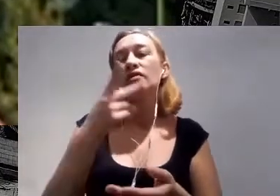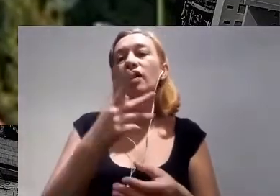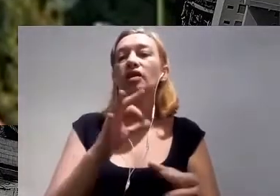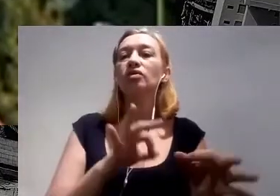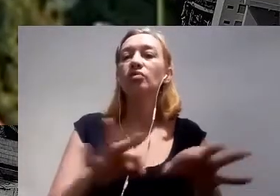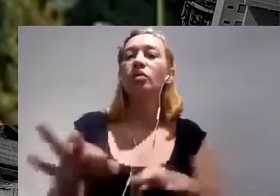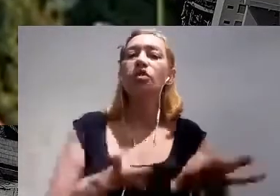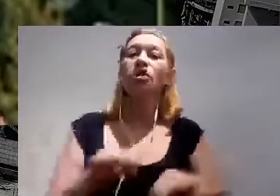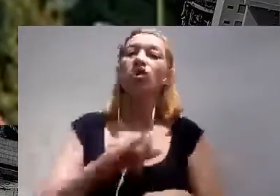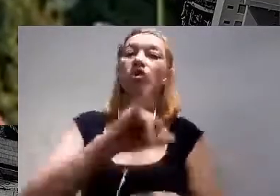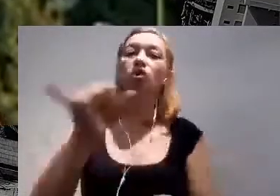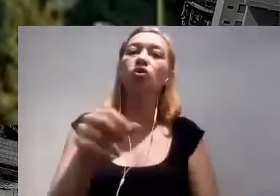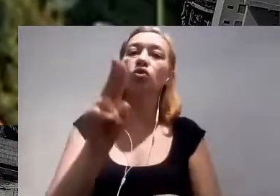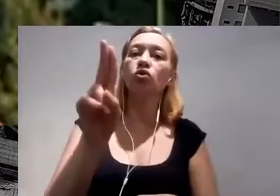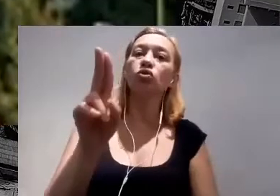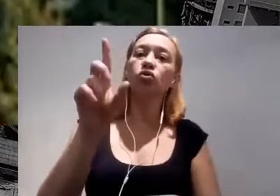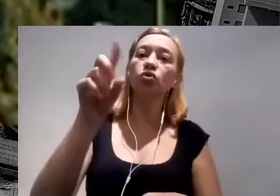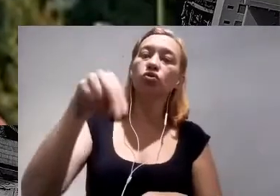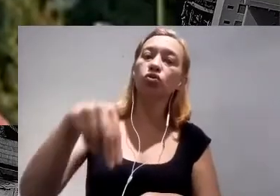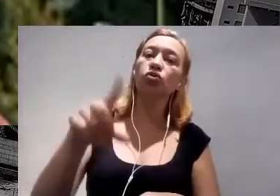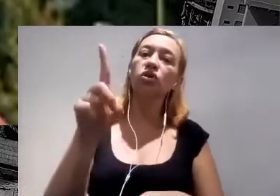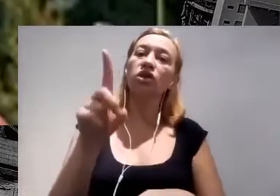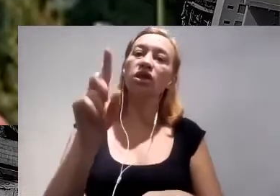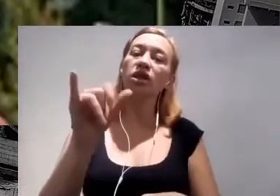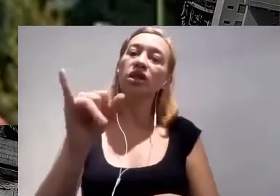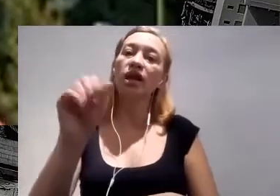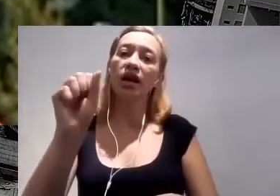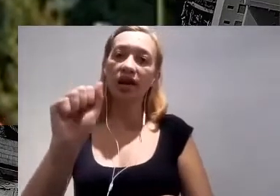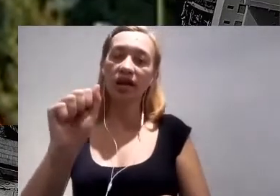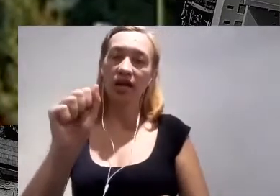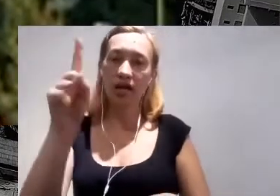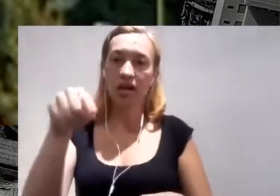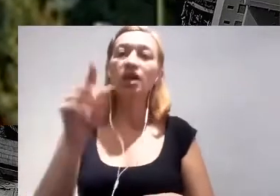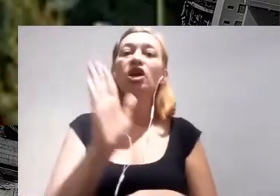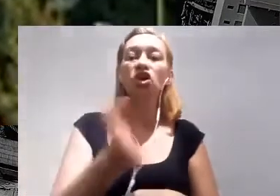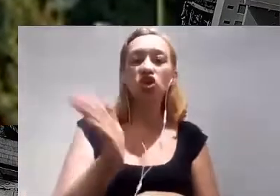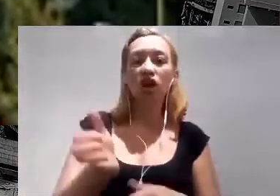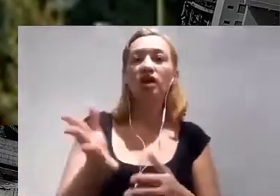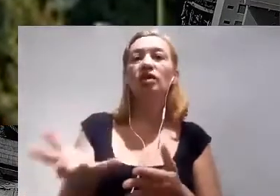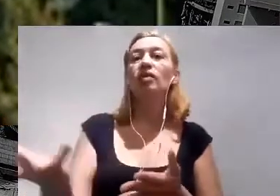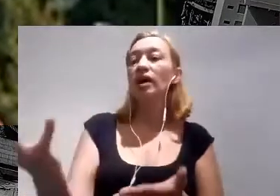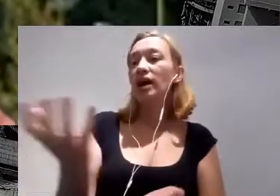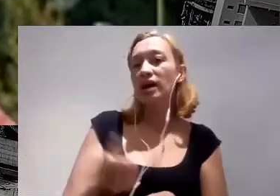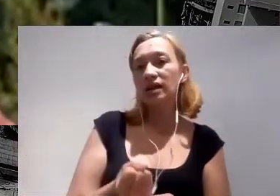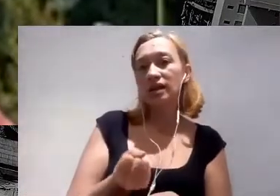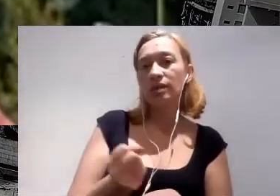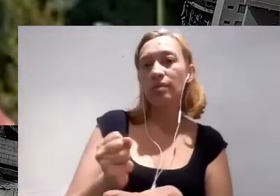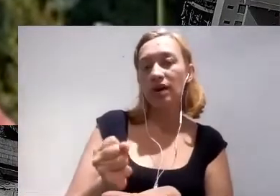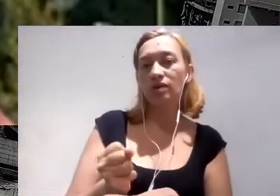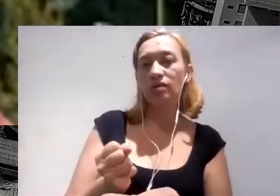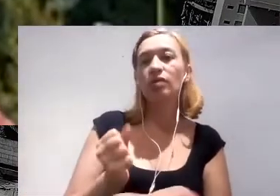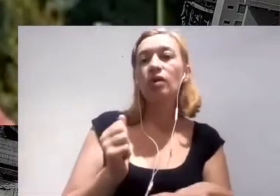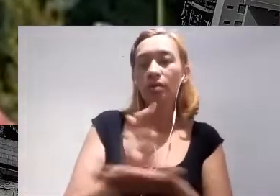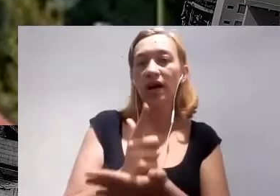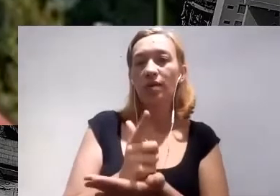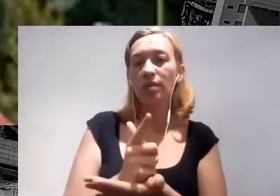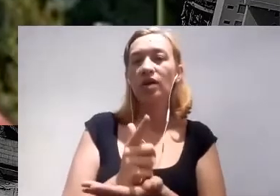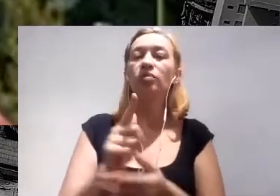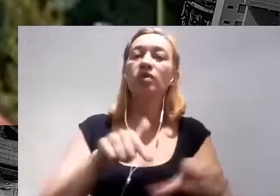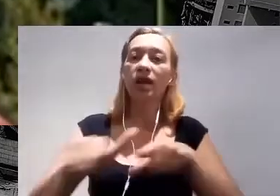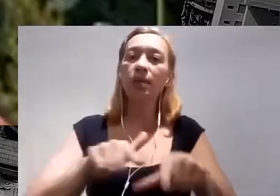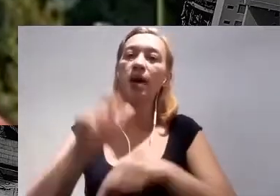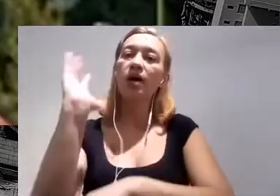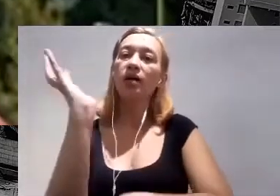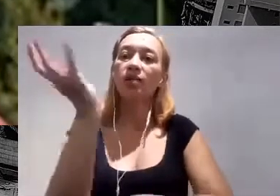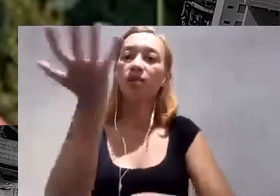nesses dois casos, eles já estão recebendo os pagamentos por serviços ambientais. O projeto alavanca